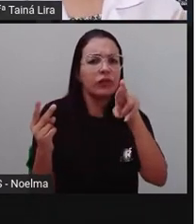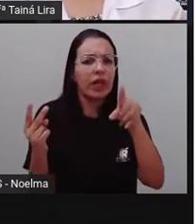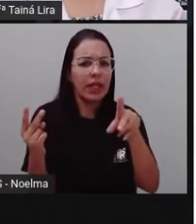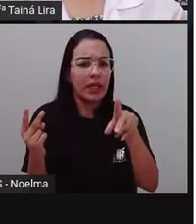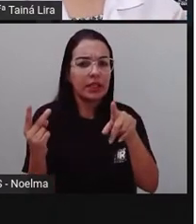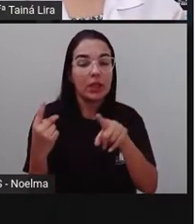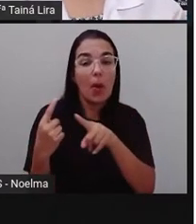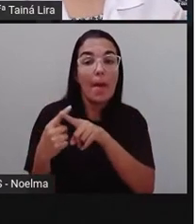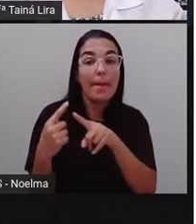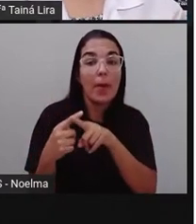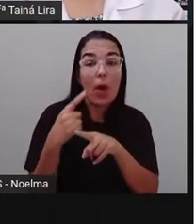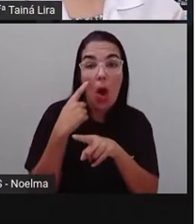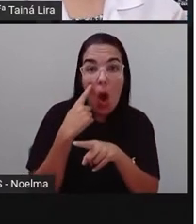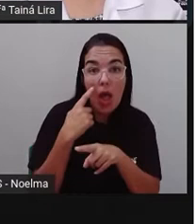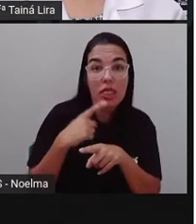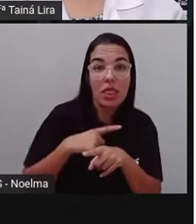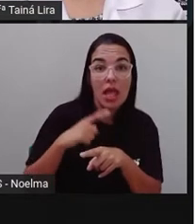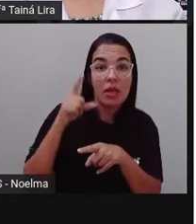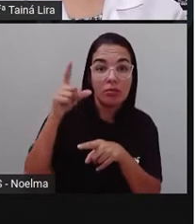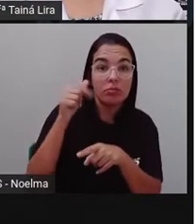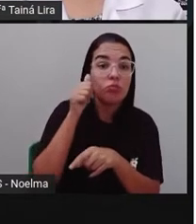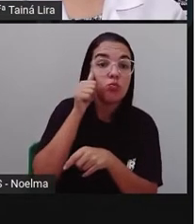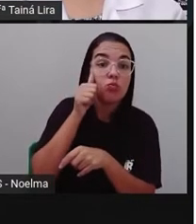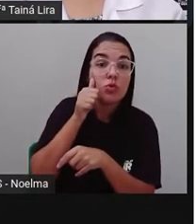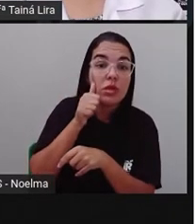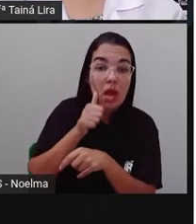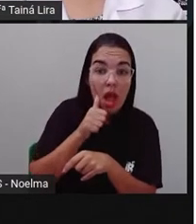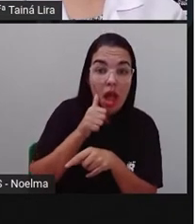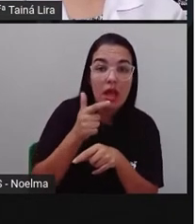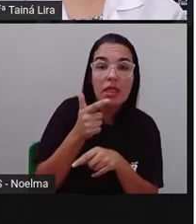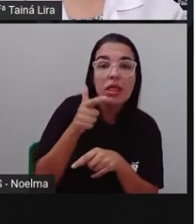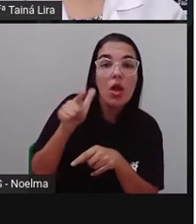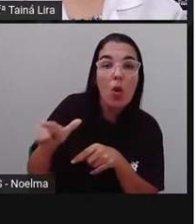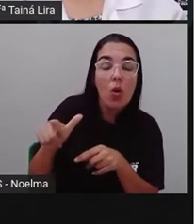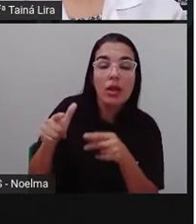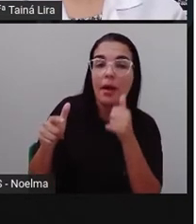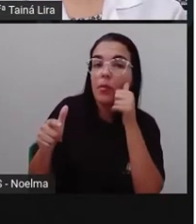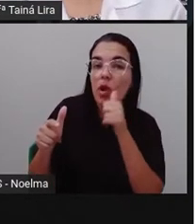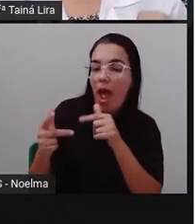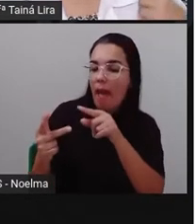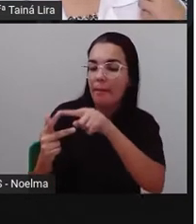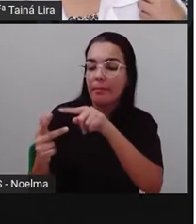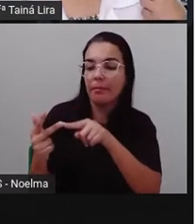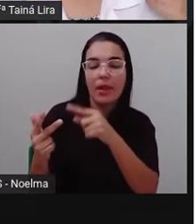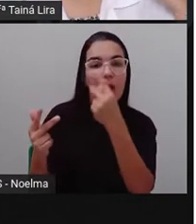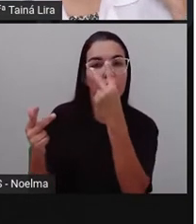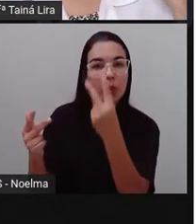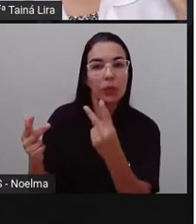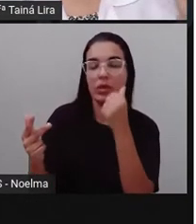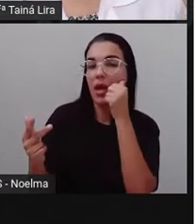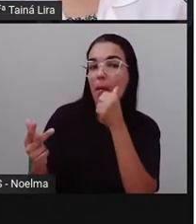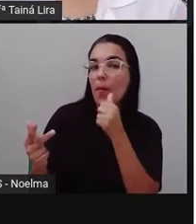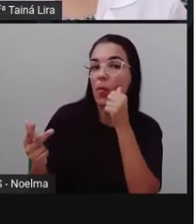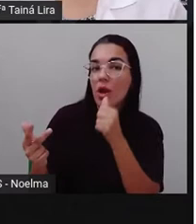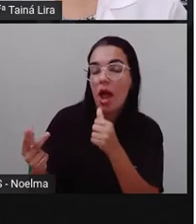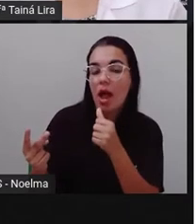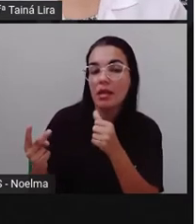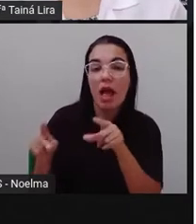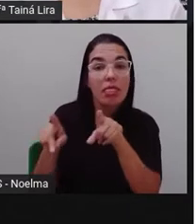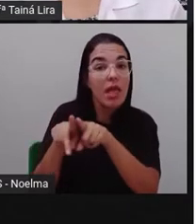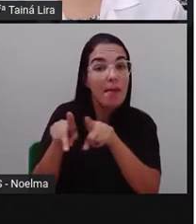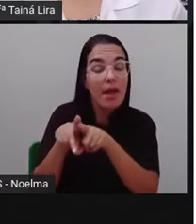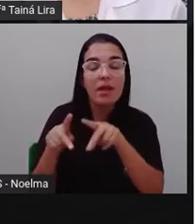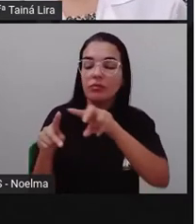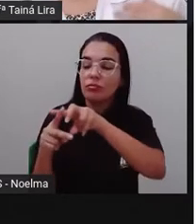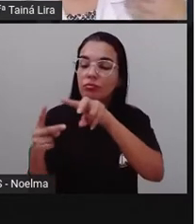Eu tenho aqui, olha lá, uma mulher e eu tenho aqui, ó, outra mulher. Mas são mulheres diferentes,